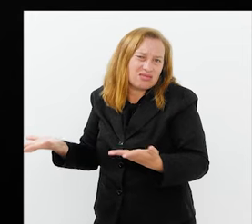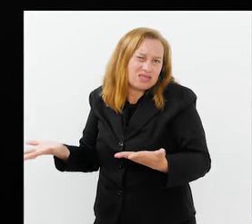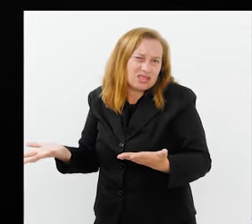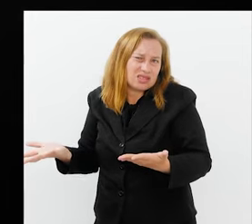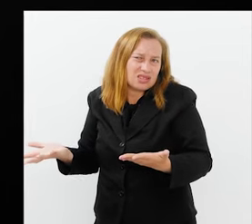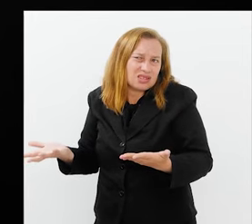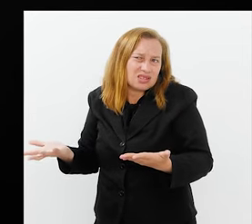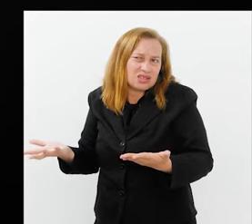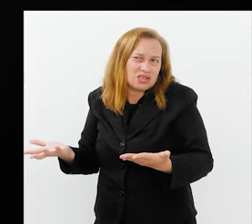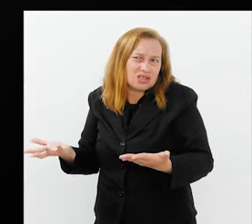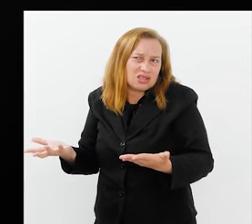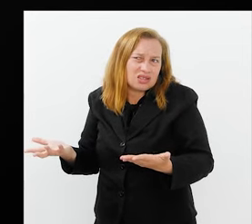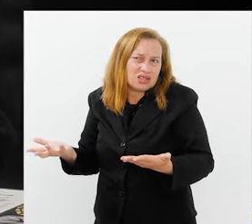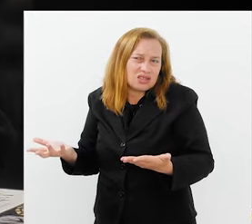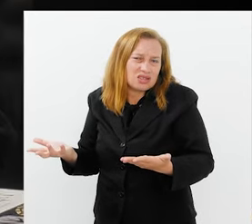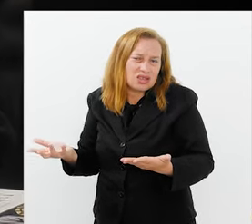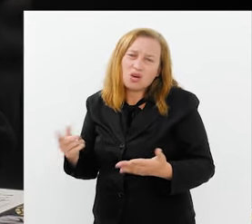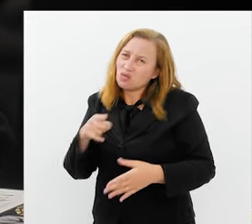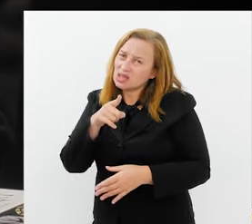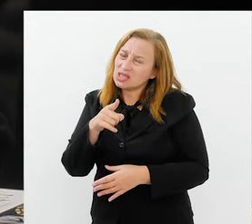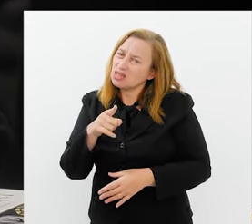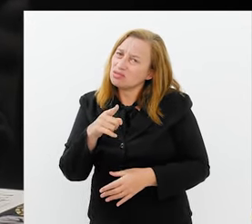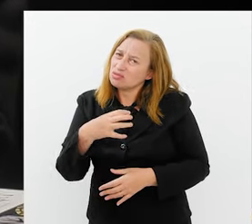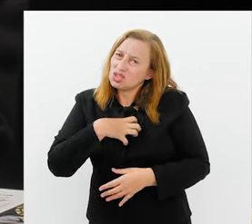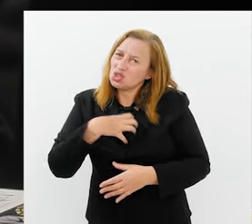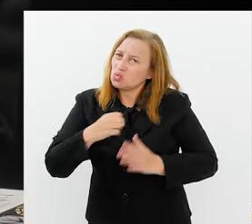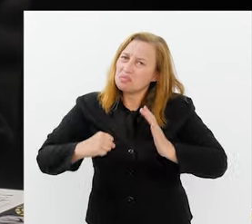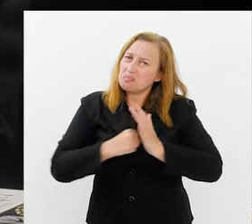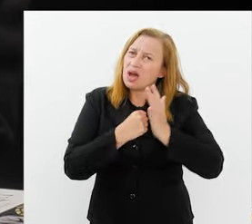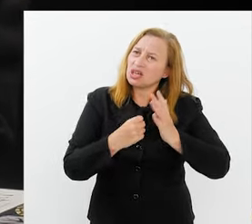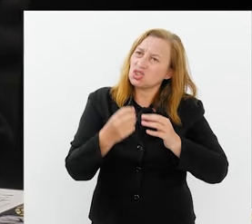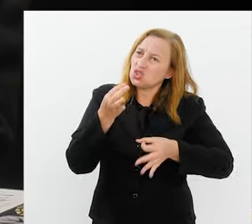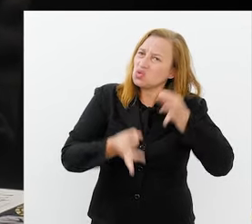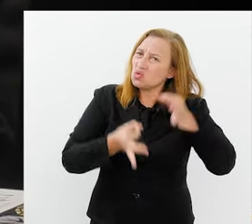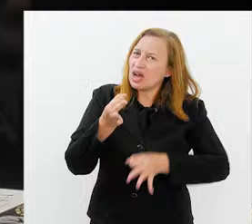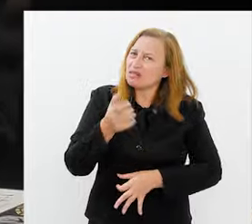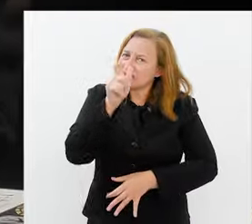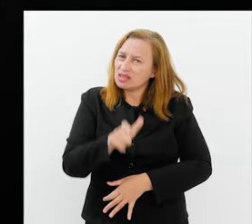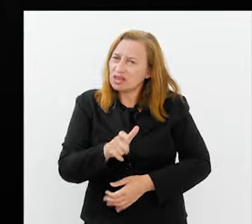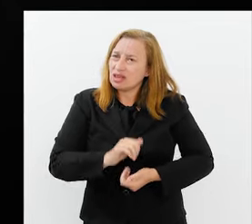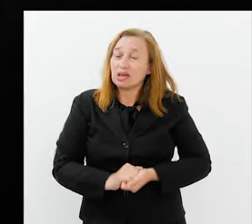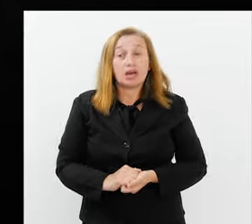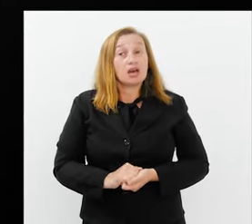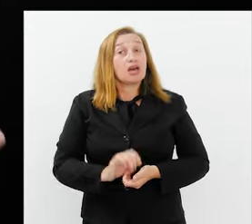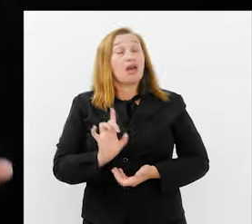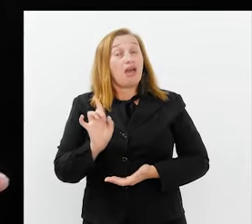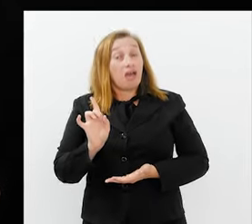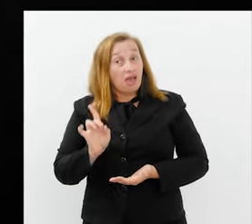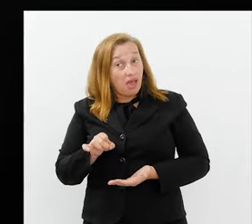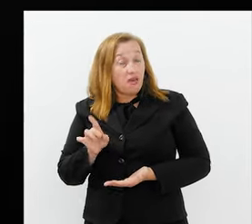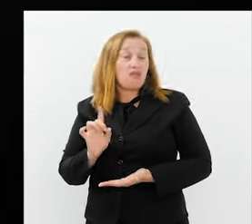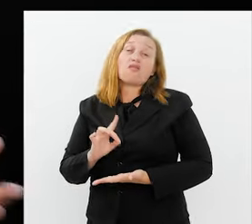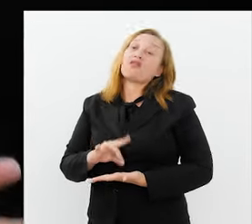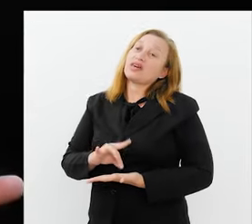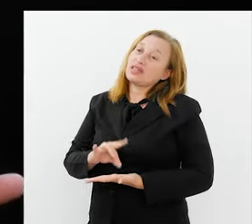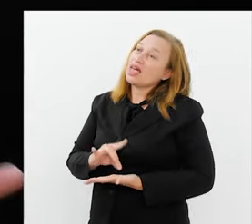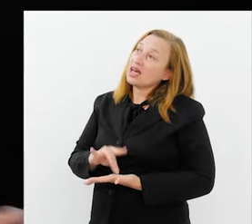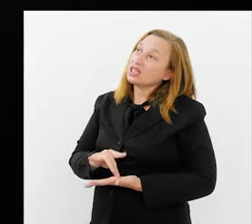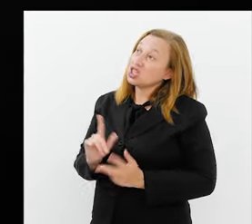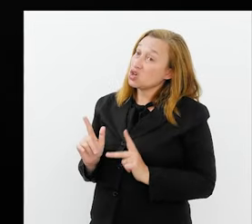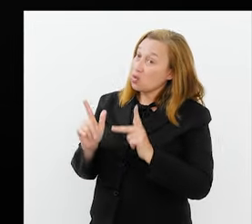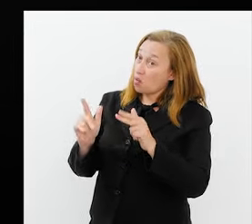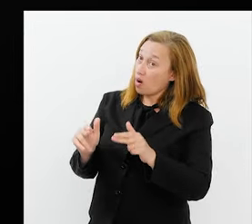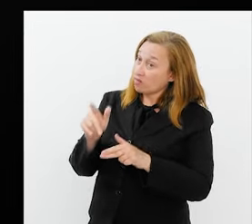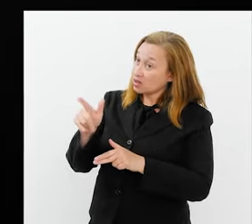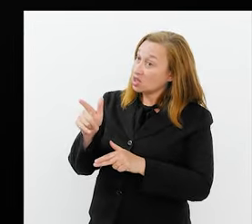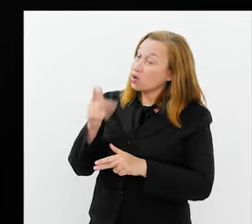Sim, sim. Você não deve ter sentido aí no impacto de ser julgado, né? É, nesta dimensão,